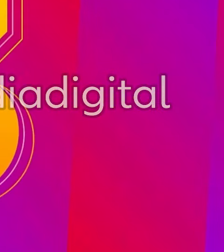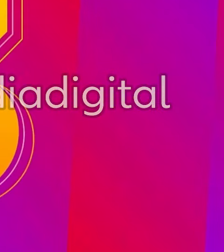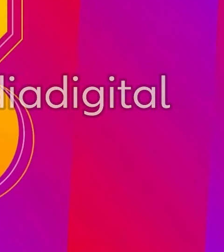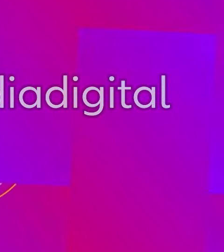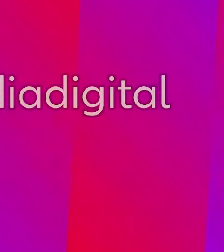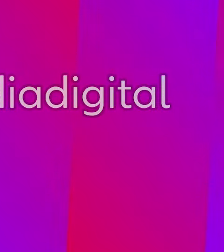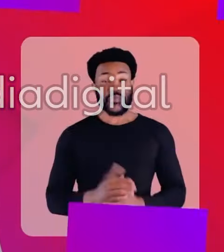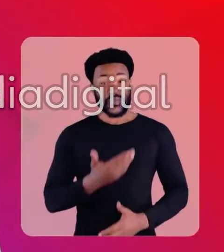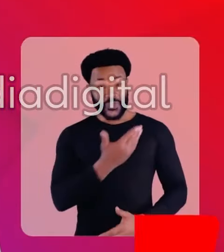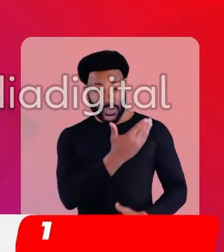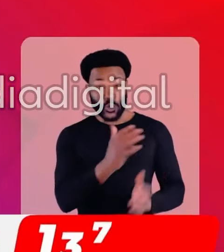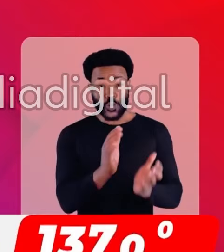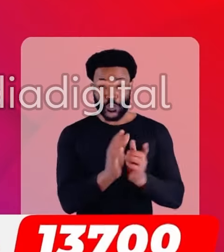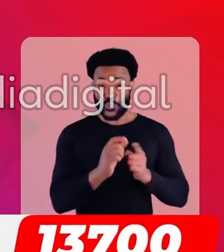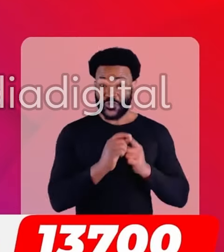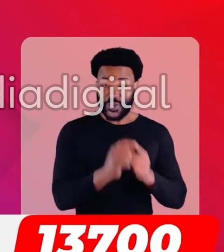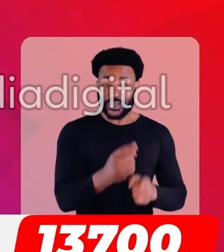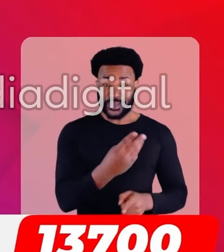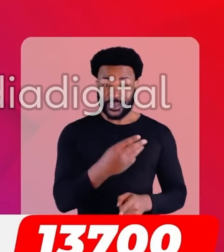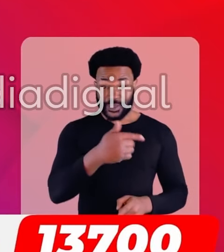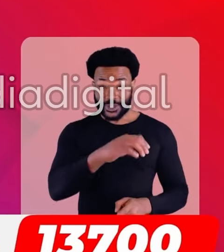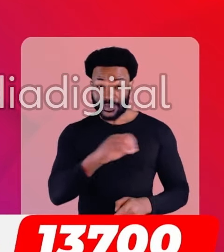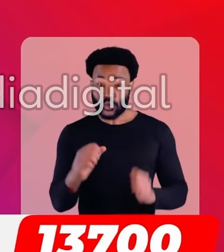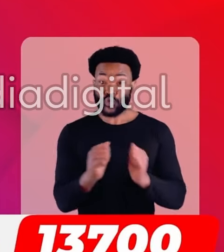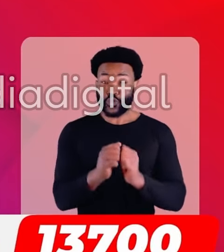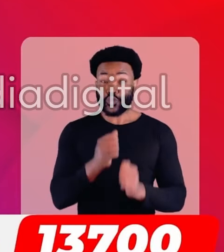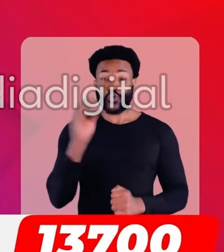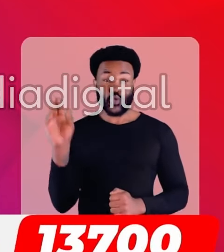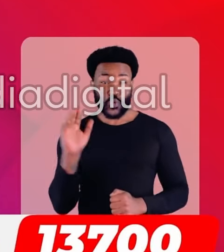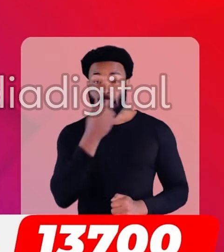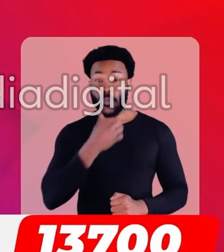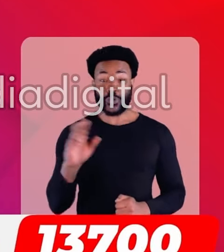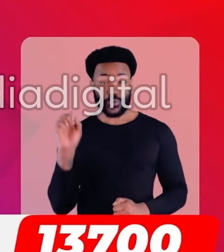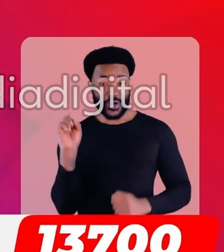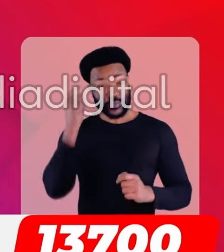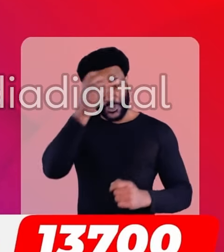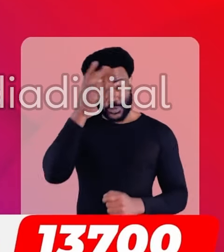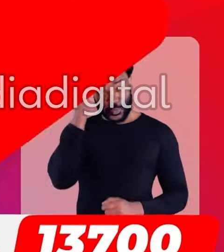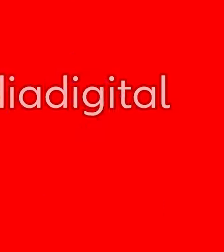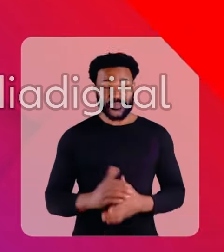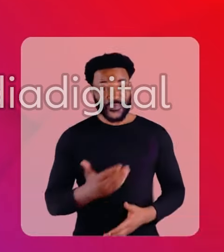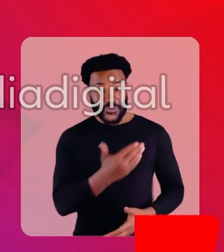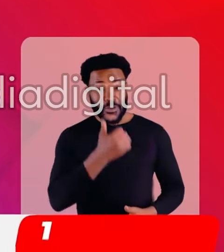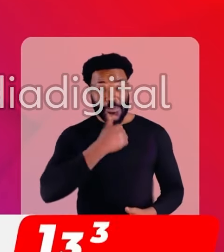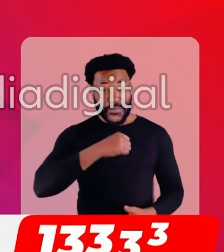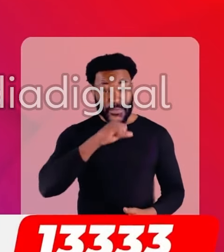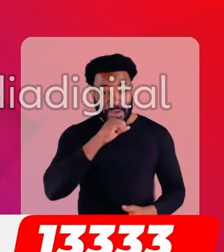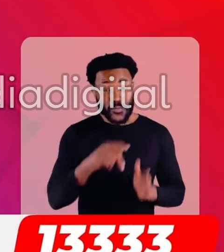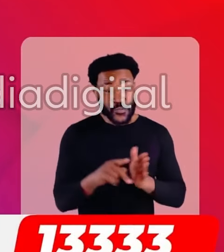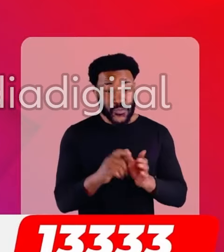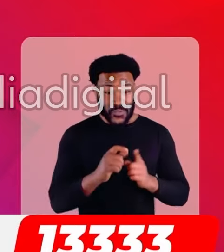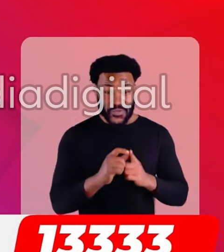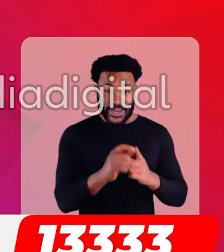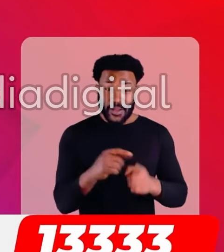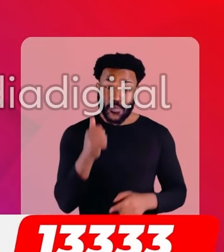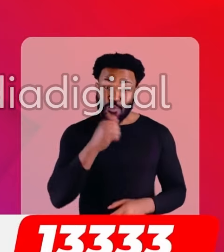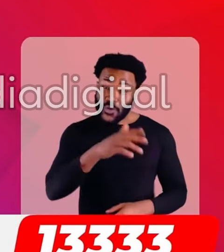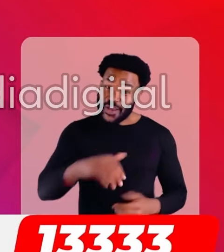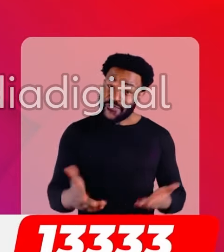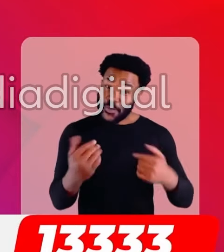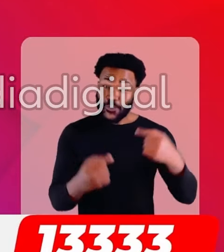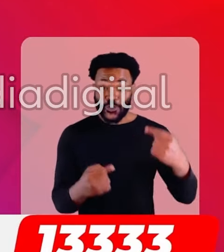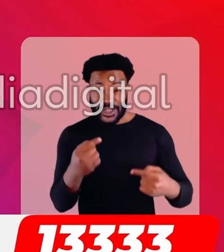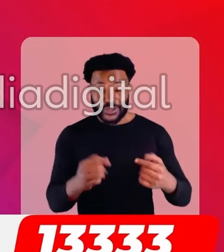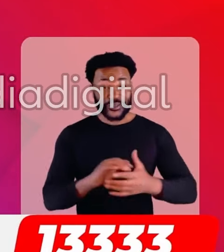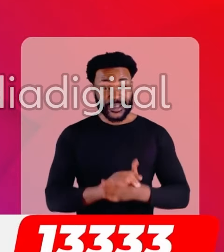13! Geraldo da bancada periférica, 13700, com Lula, bolos e Marta na prefeitura. Sou mãe e cria da periferia, vamos mulherar